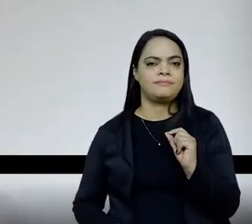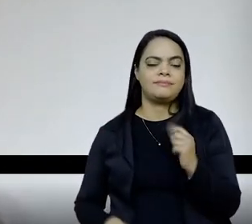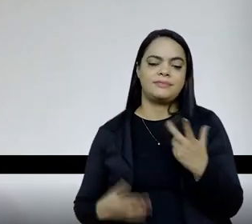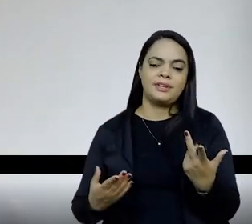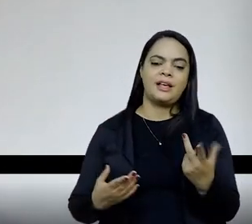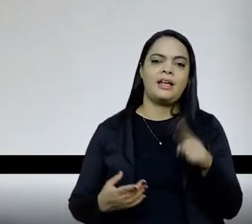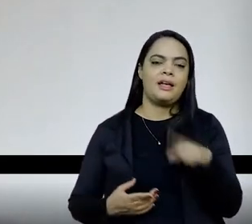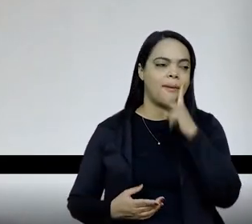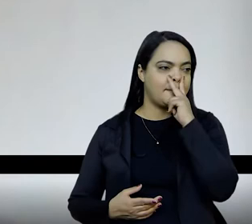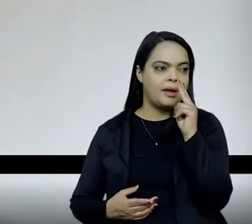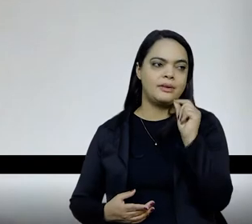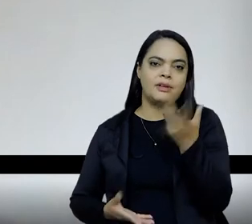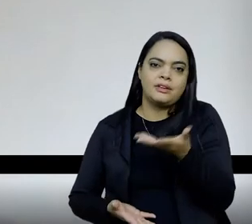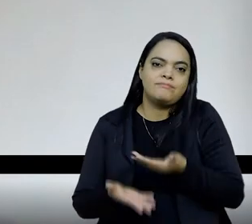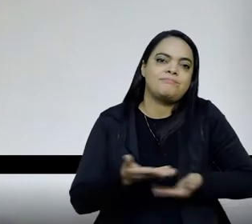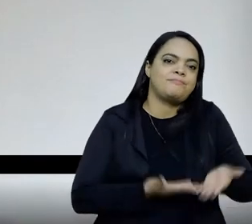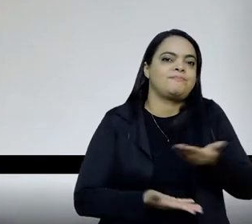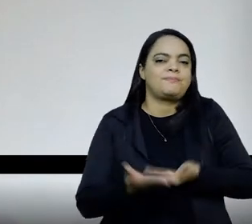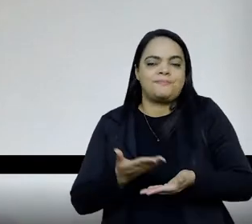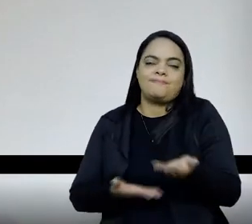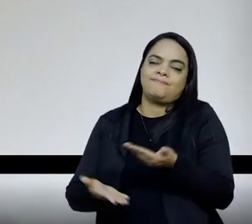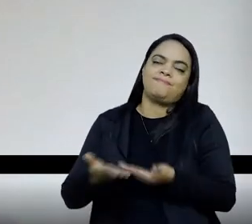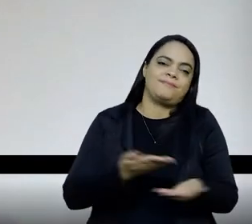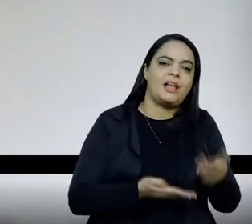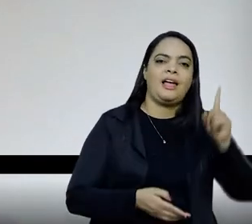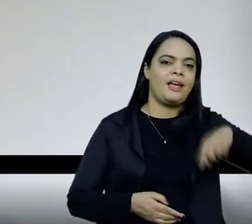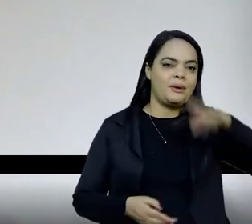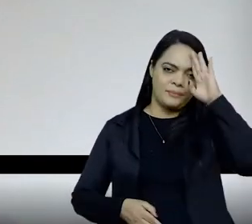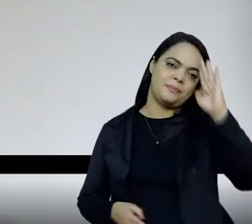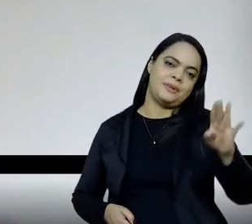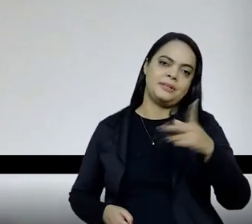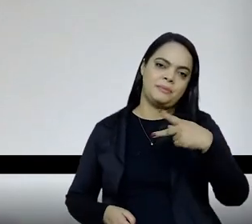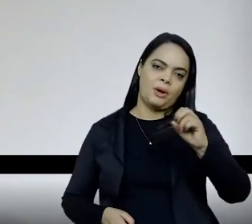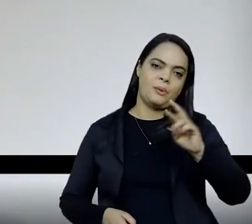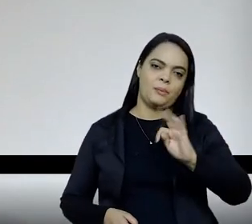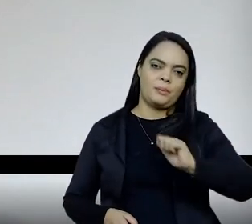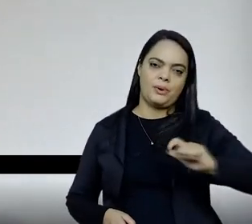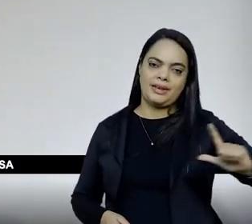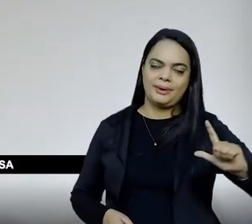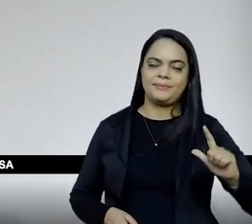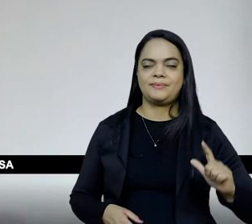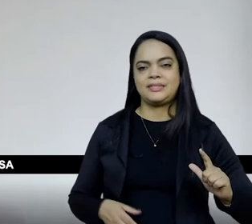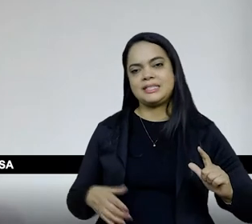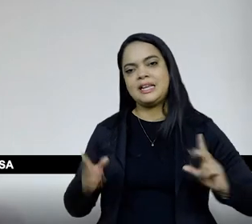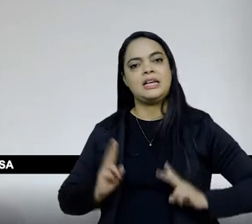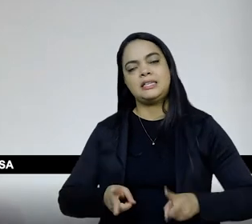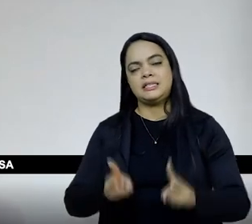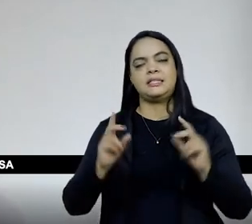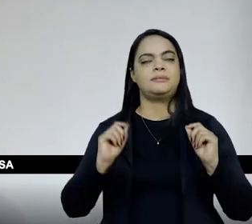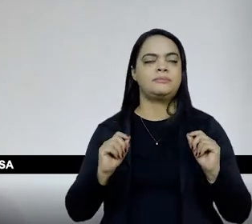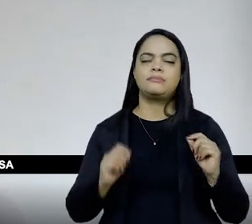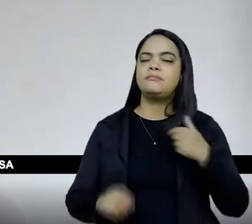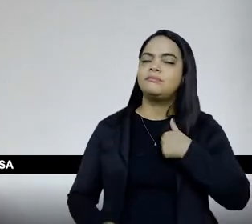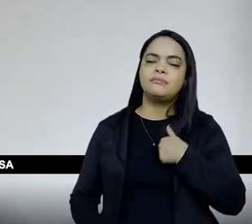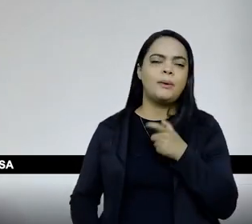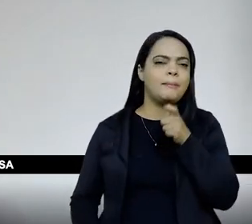troca, essa que eu acho que é a grande, a grande questão do portal, e eu sempre, eu uso